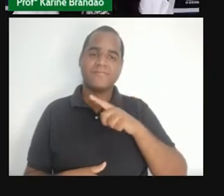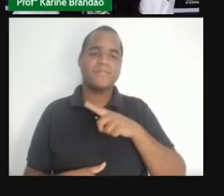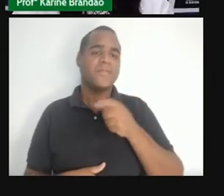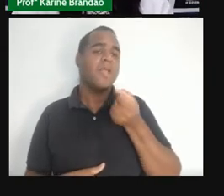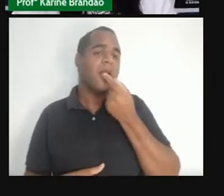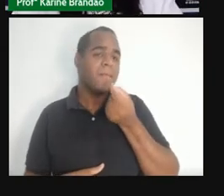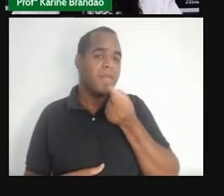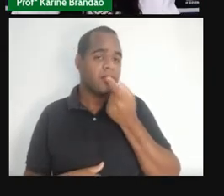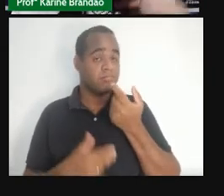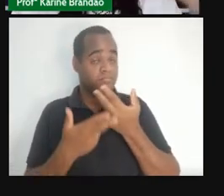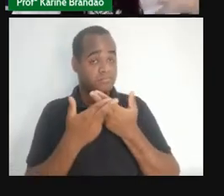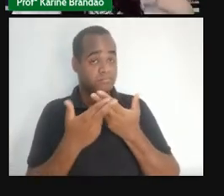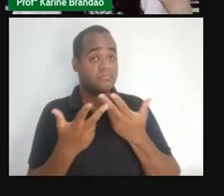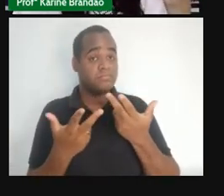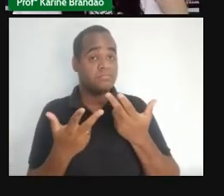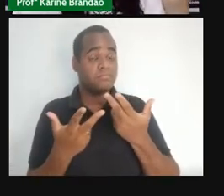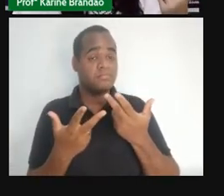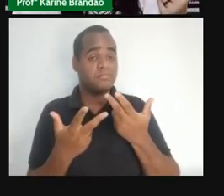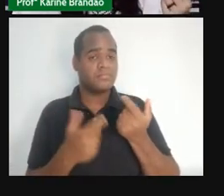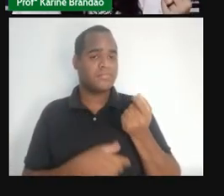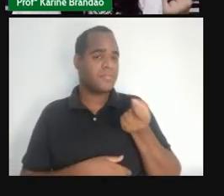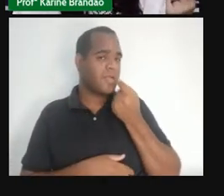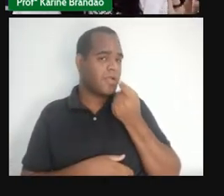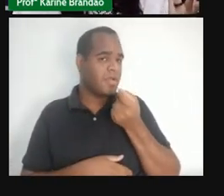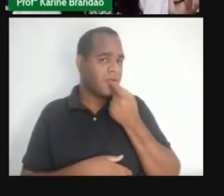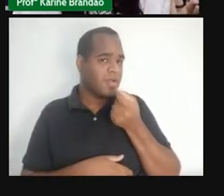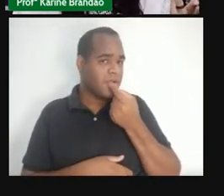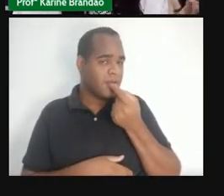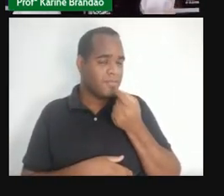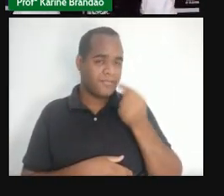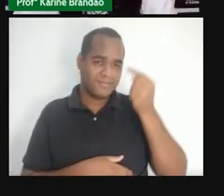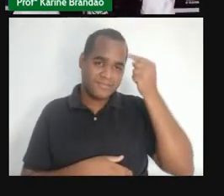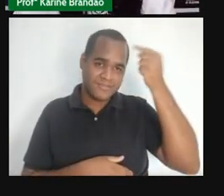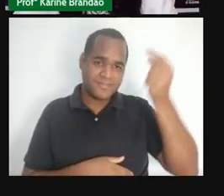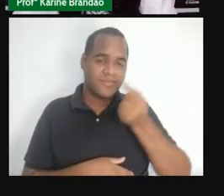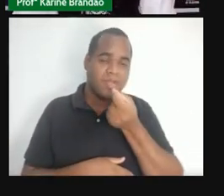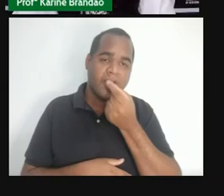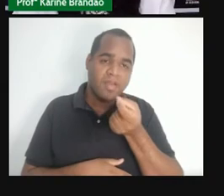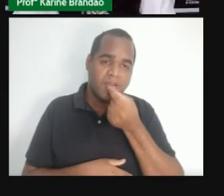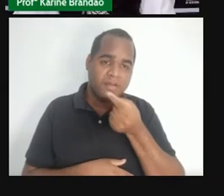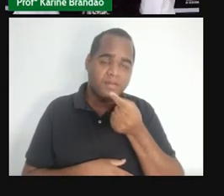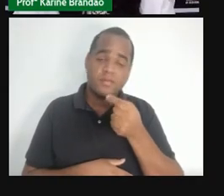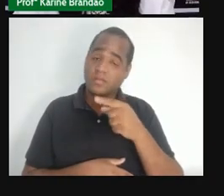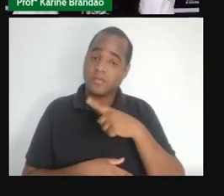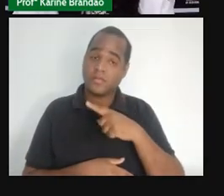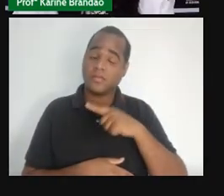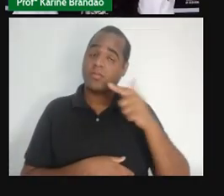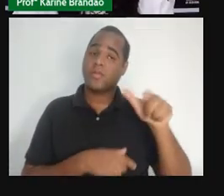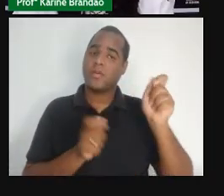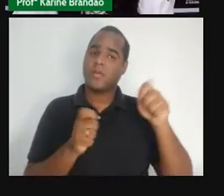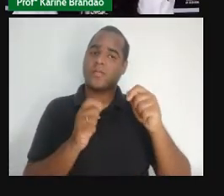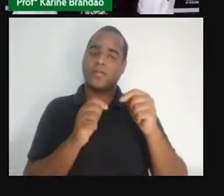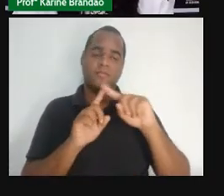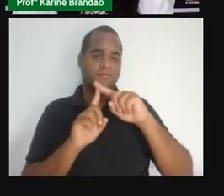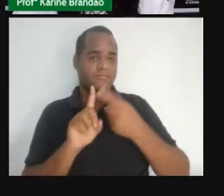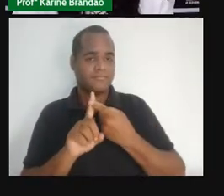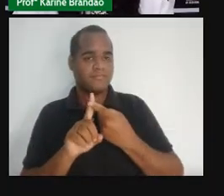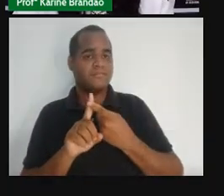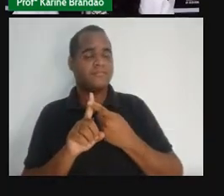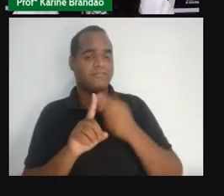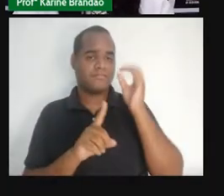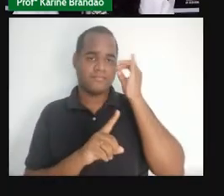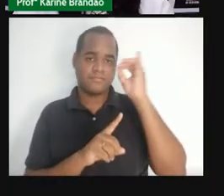orais, ou seja, do anticoncepcional, da pílula anticoncepcional, além de prevenir a gravidez, é